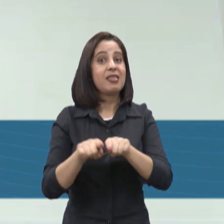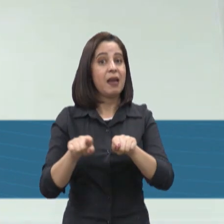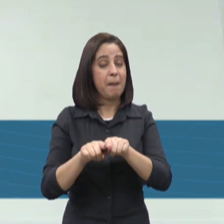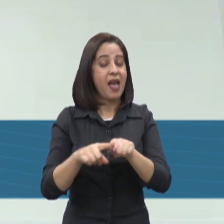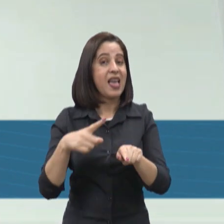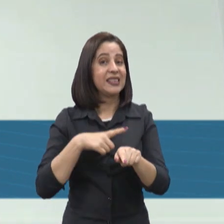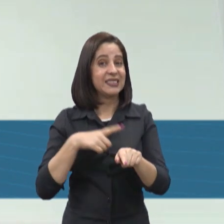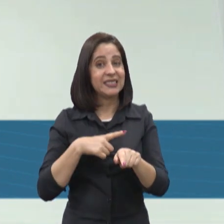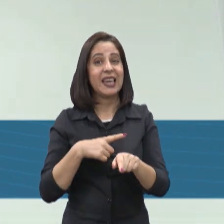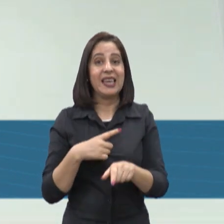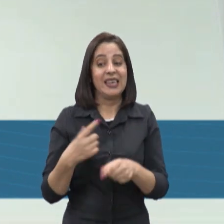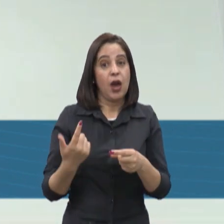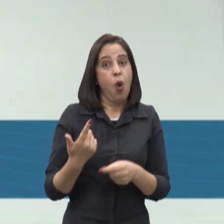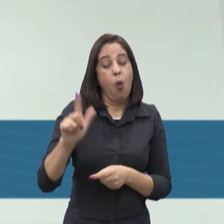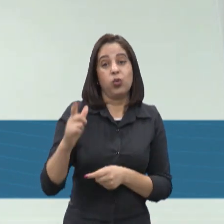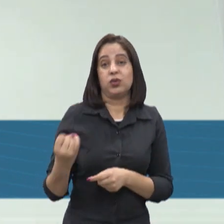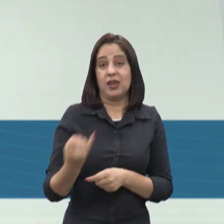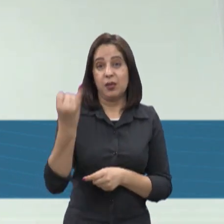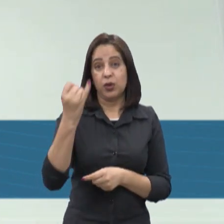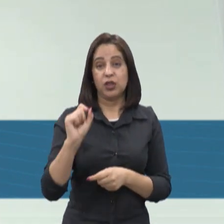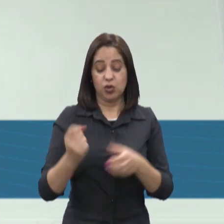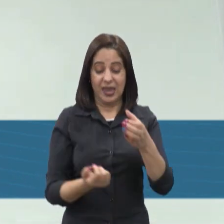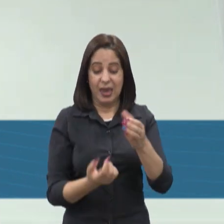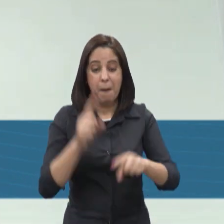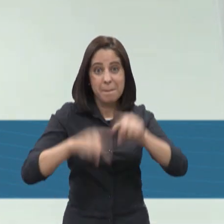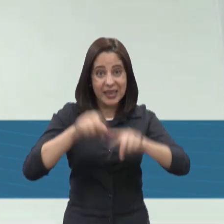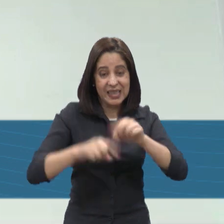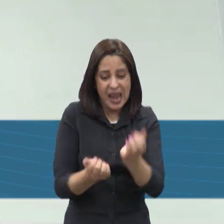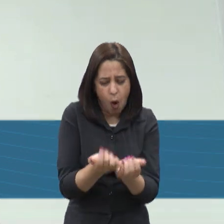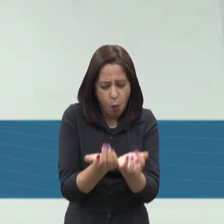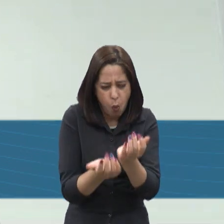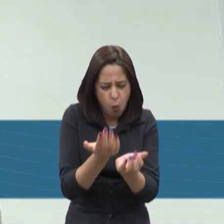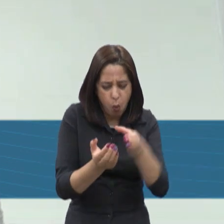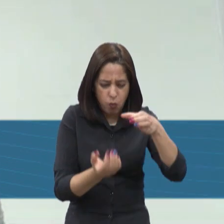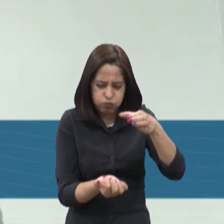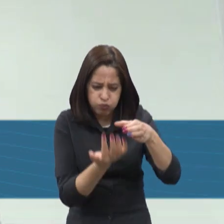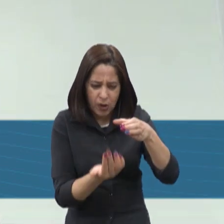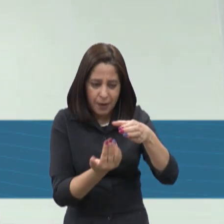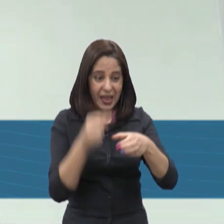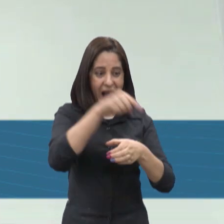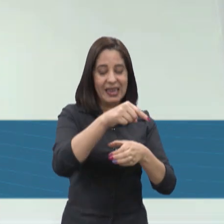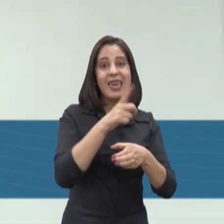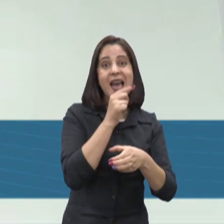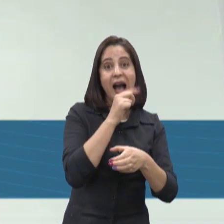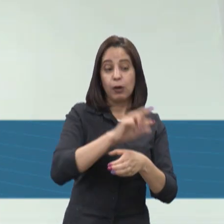questão muito importante que é a queima de combustível. Então, diferentemente das hidrelétricas,